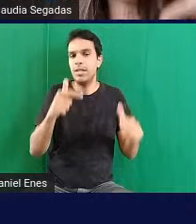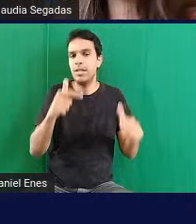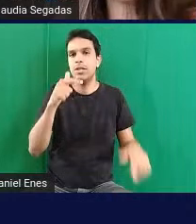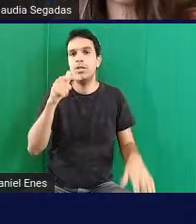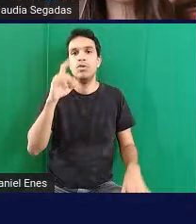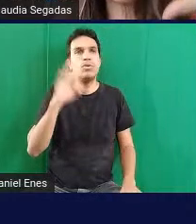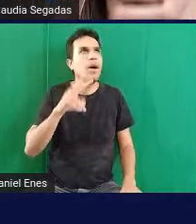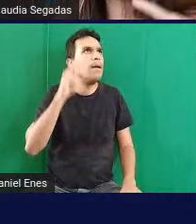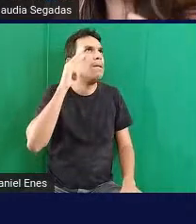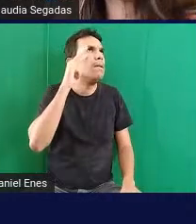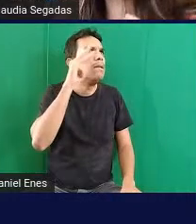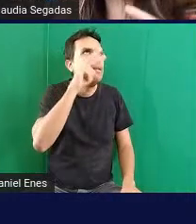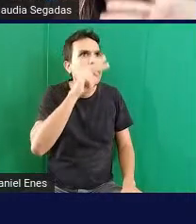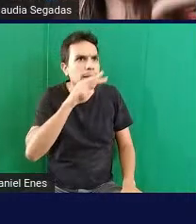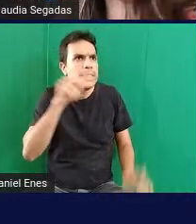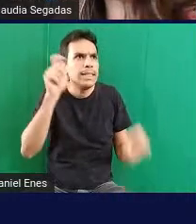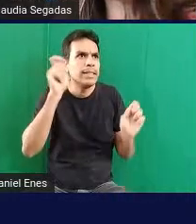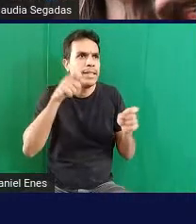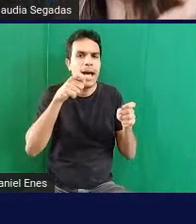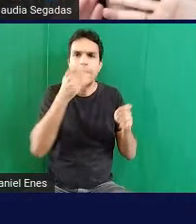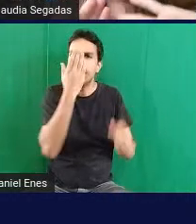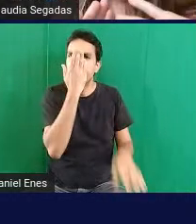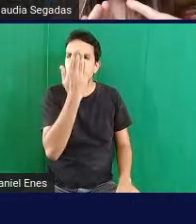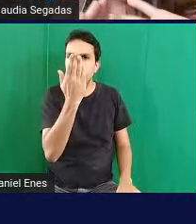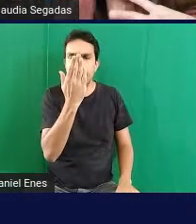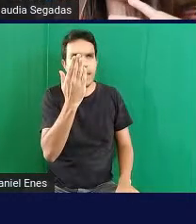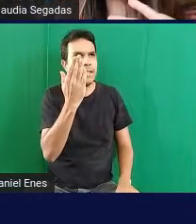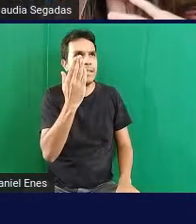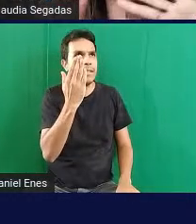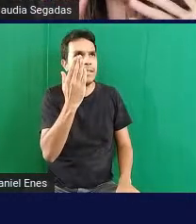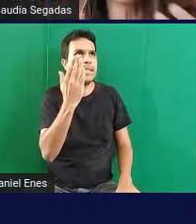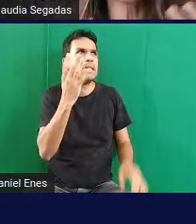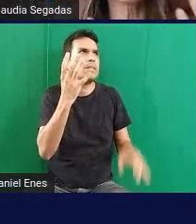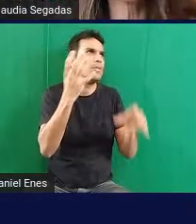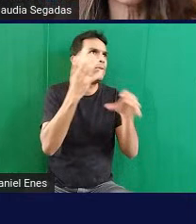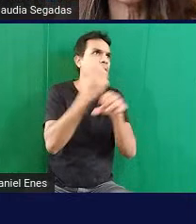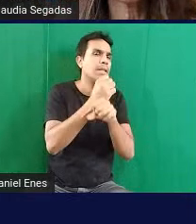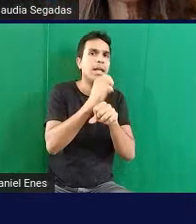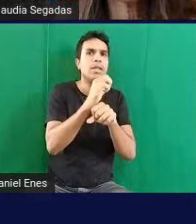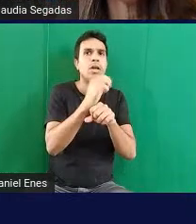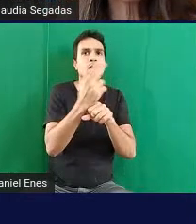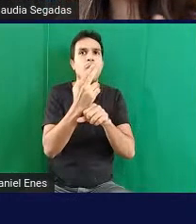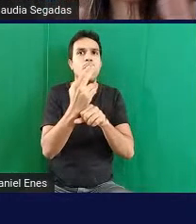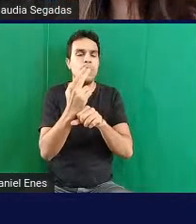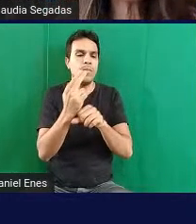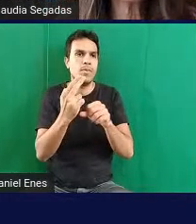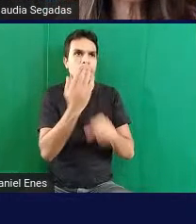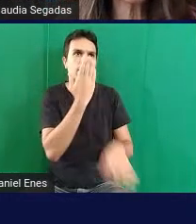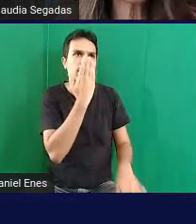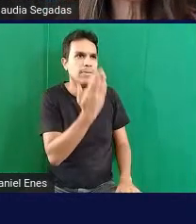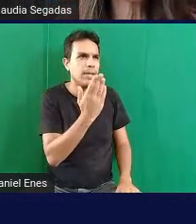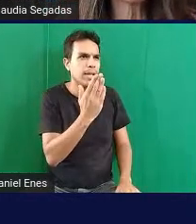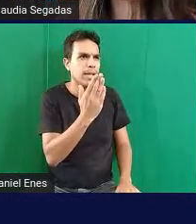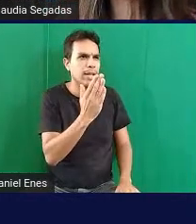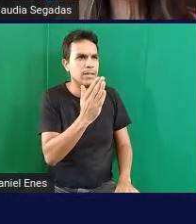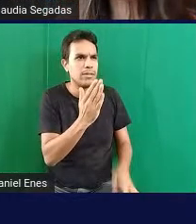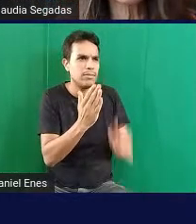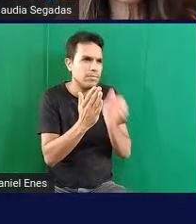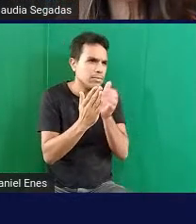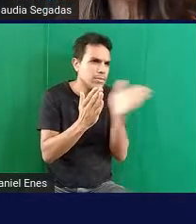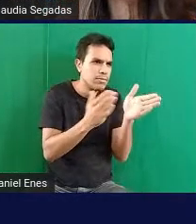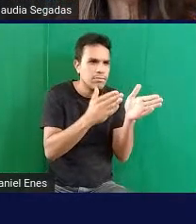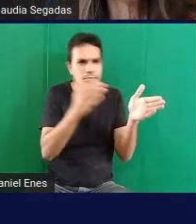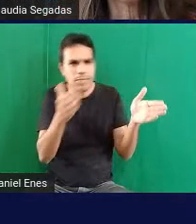visíveis na parte da frente ou as que estavam visíveis na parte da frente e na parte lateral mas até aí vocês podem perguntar